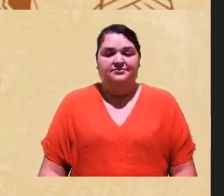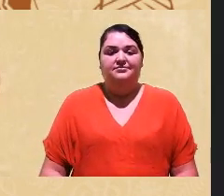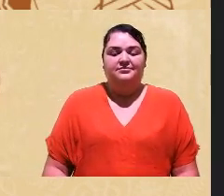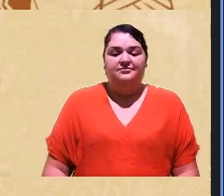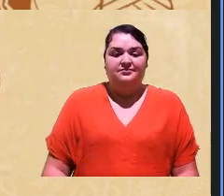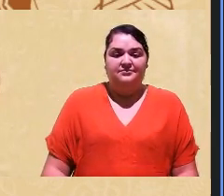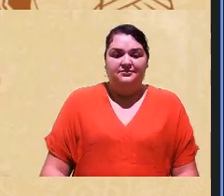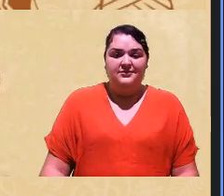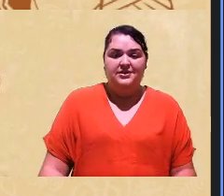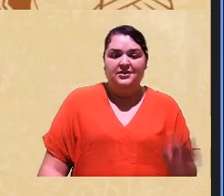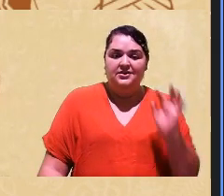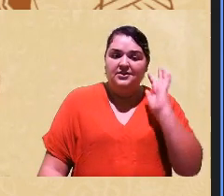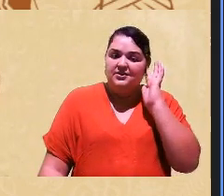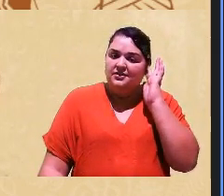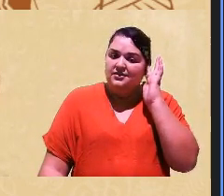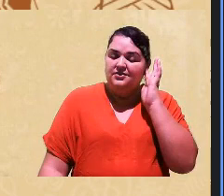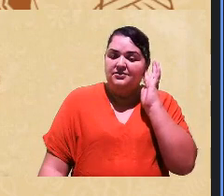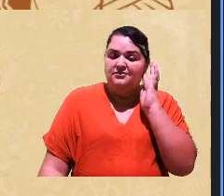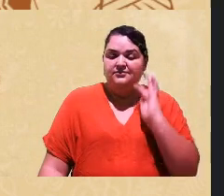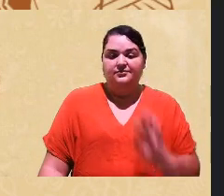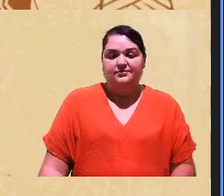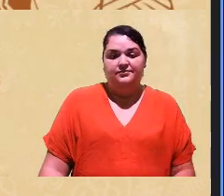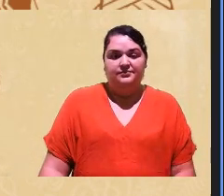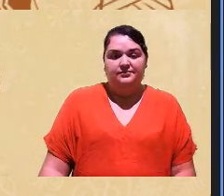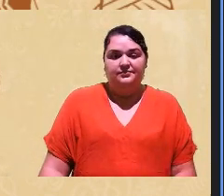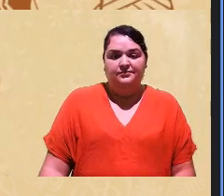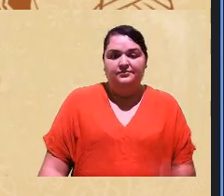se você puder comentar pois não